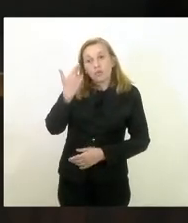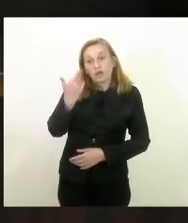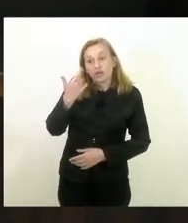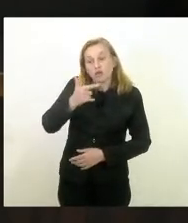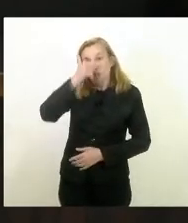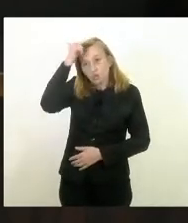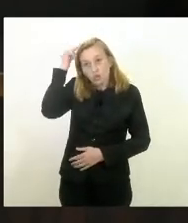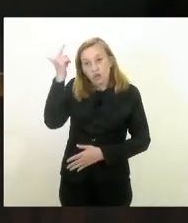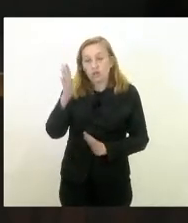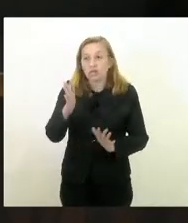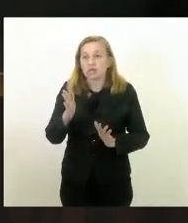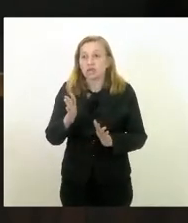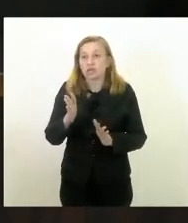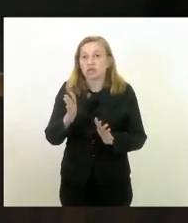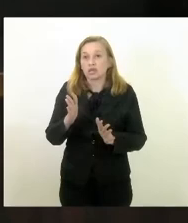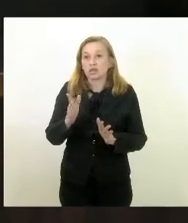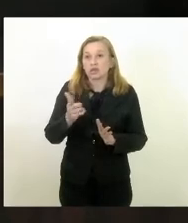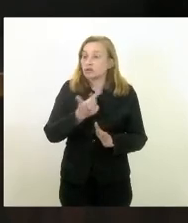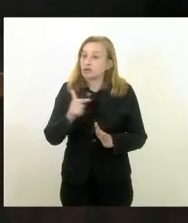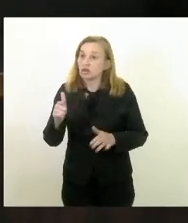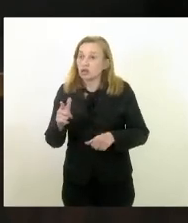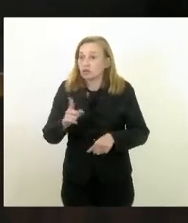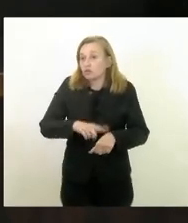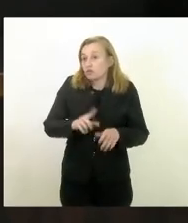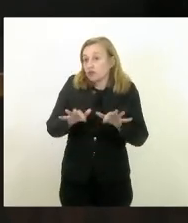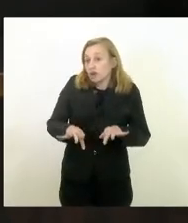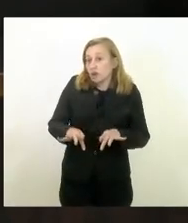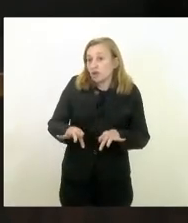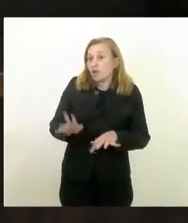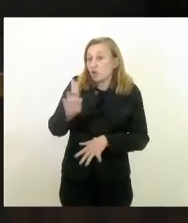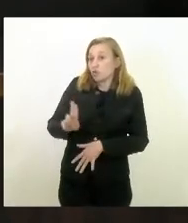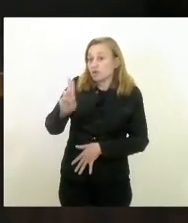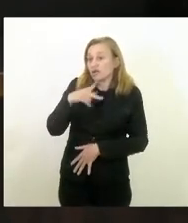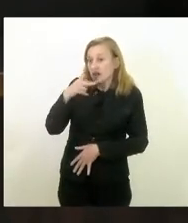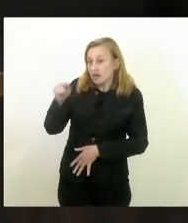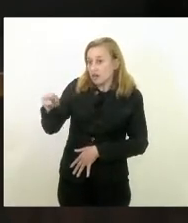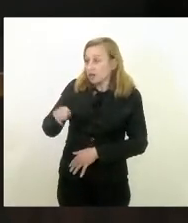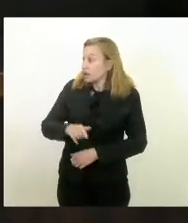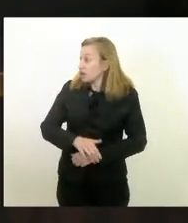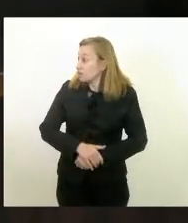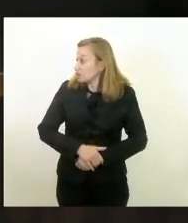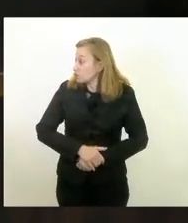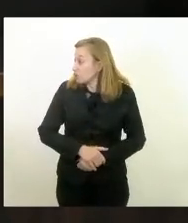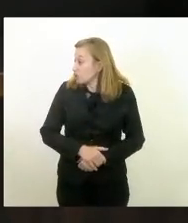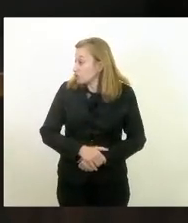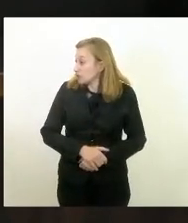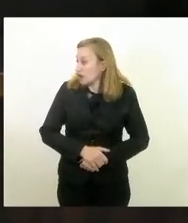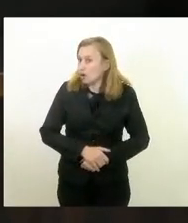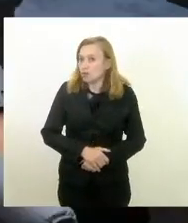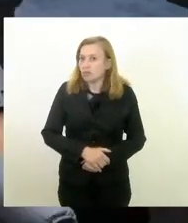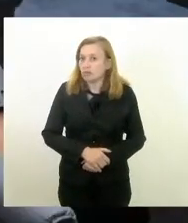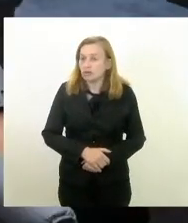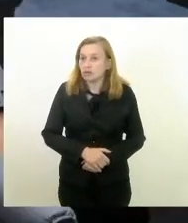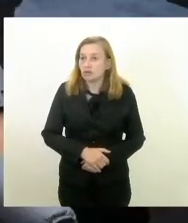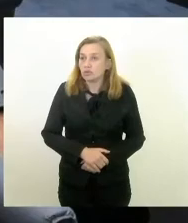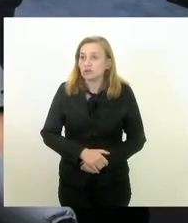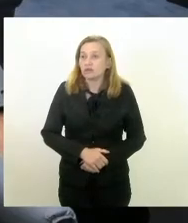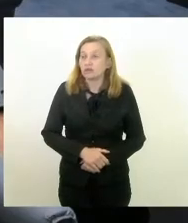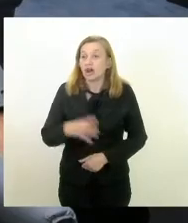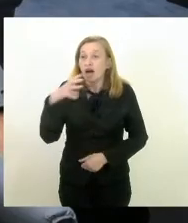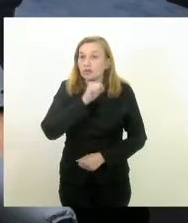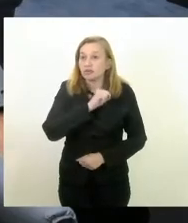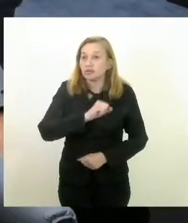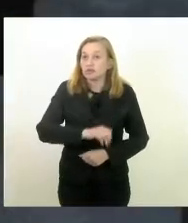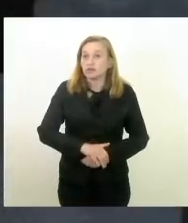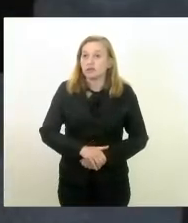questão nós não vamos ter o expediente final usa a palavra aqui Luiz por favor cinco minutos senhor presidente rapidinho